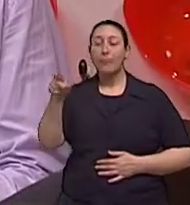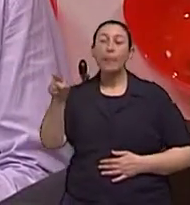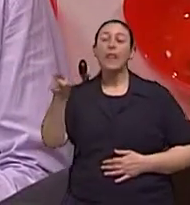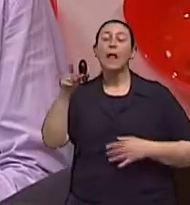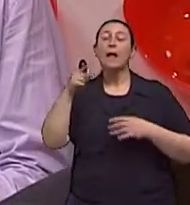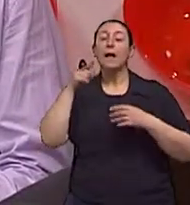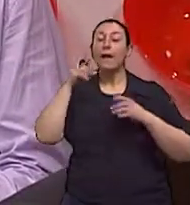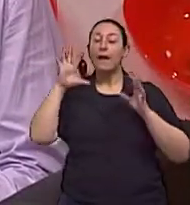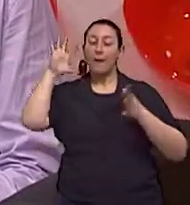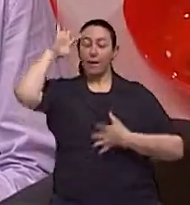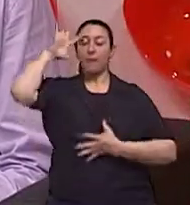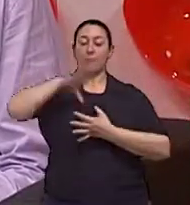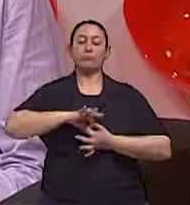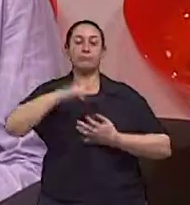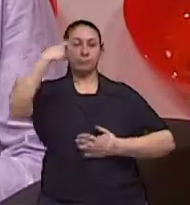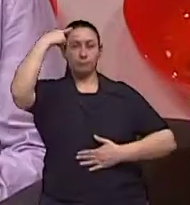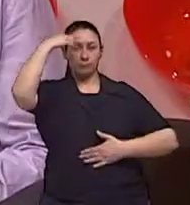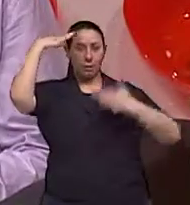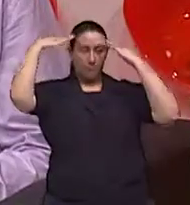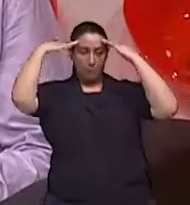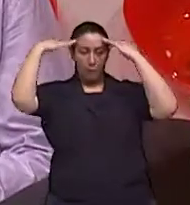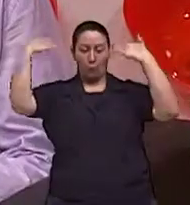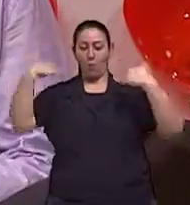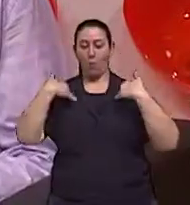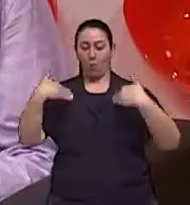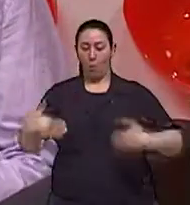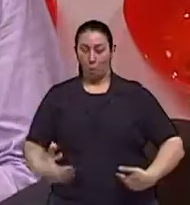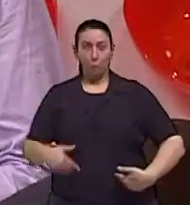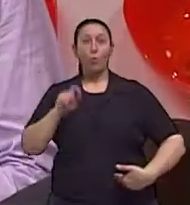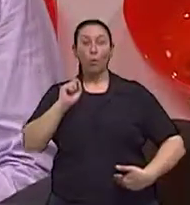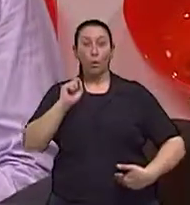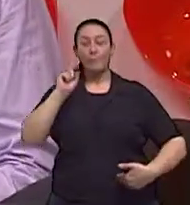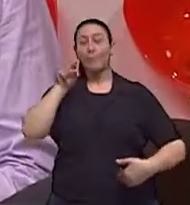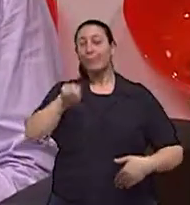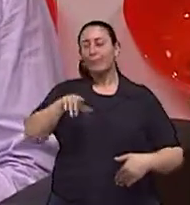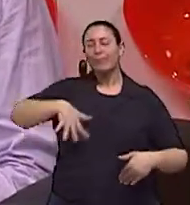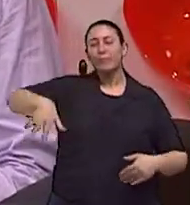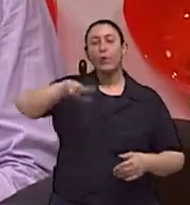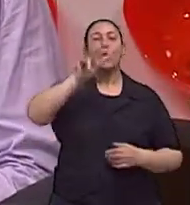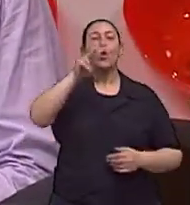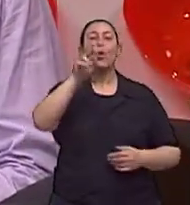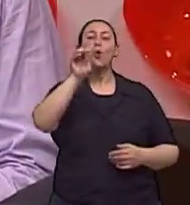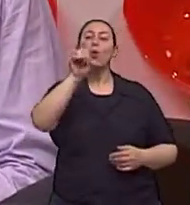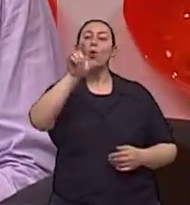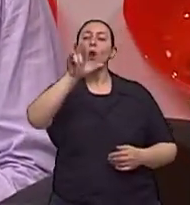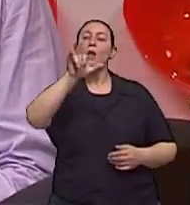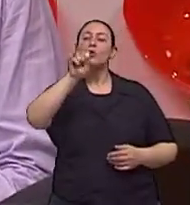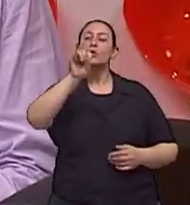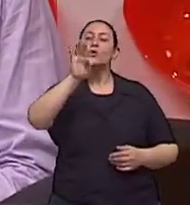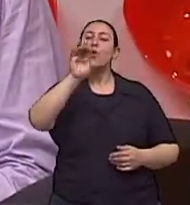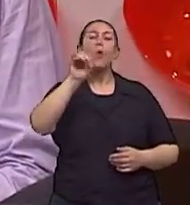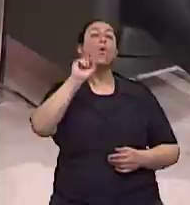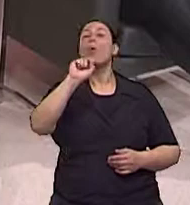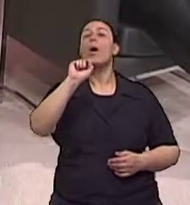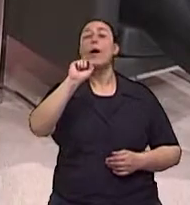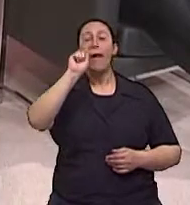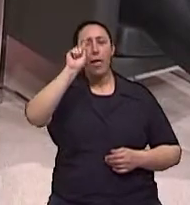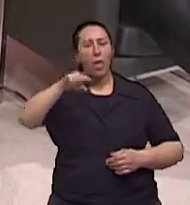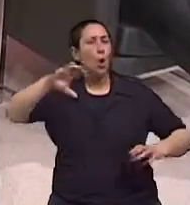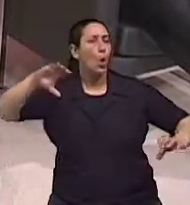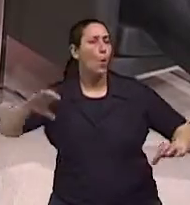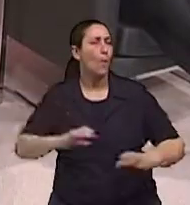uma questão muito interessante A abordagem holística é uma ideia do todo da vida da pessoa relações sociais, questões